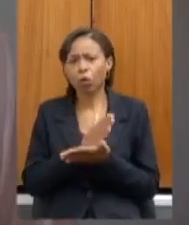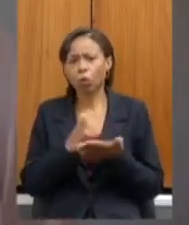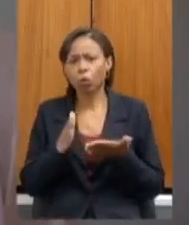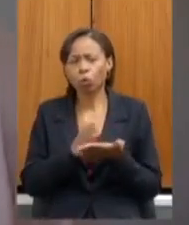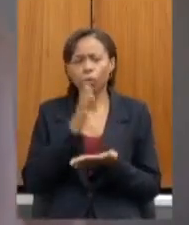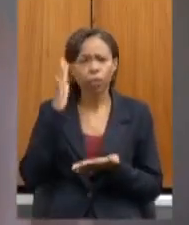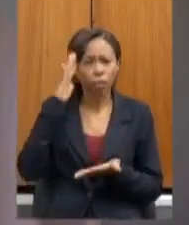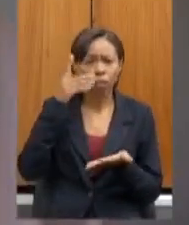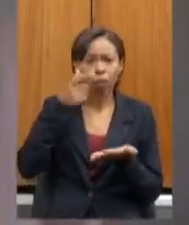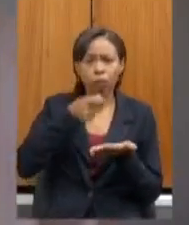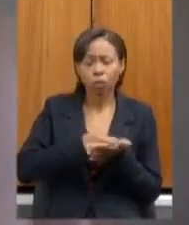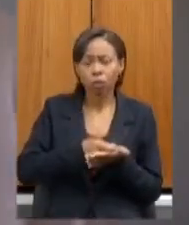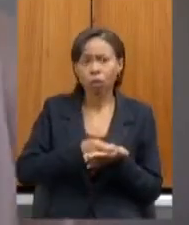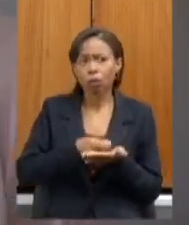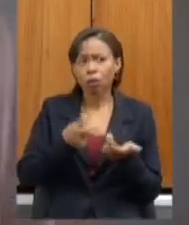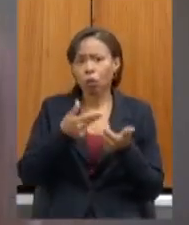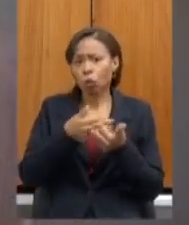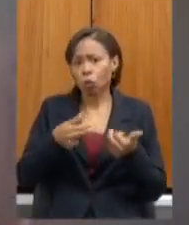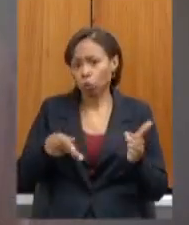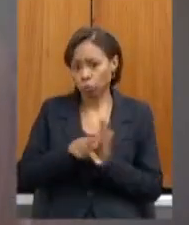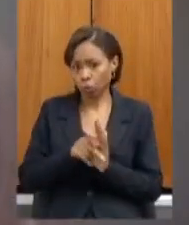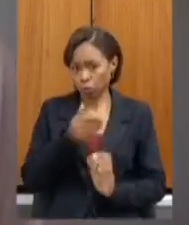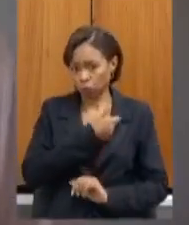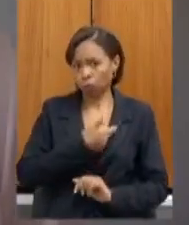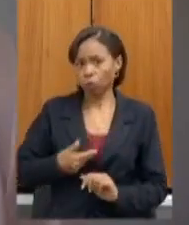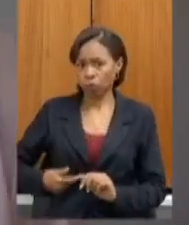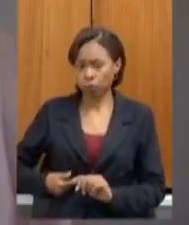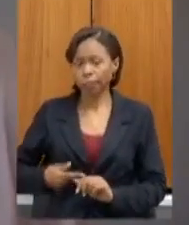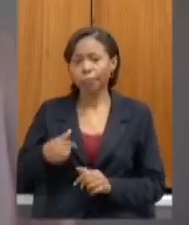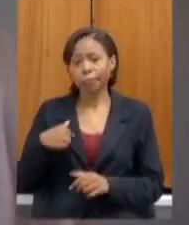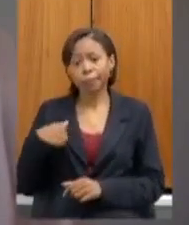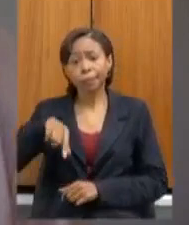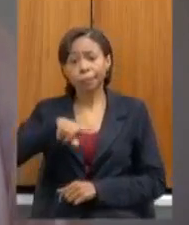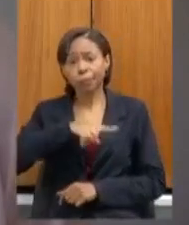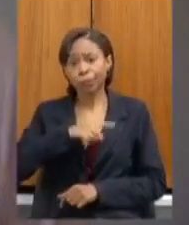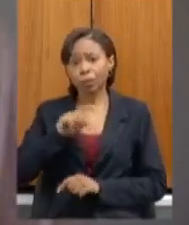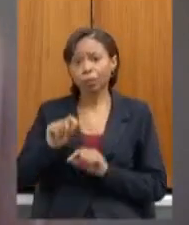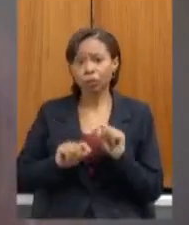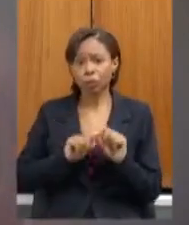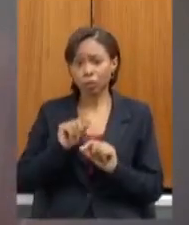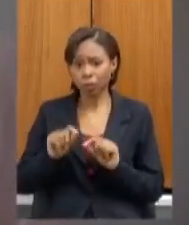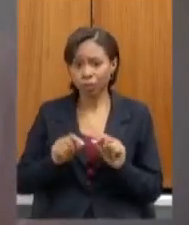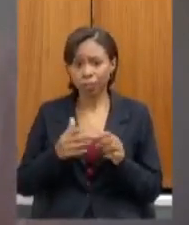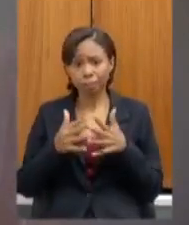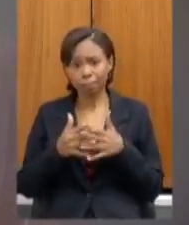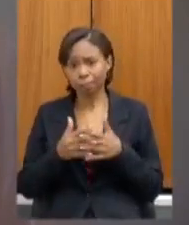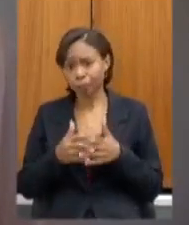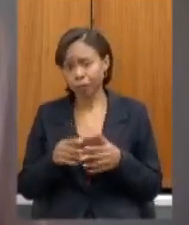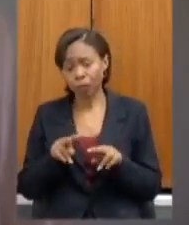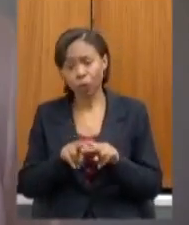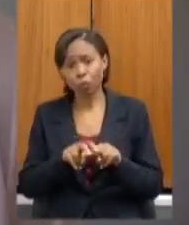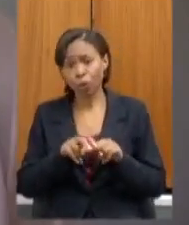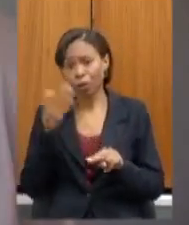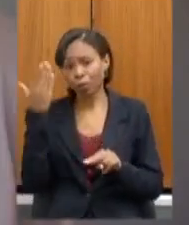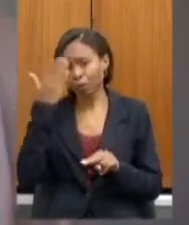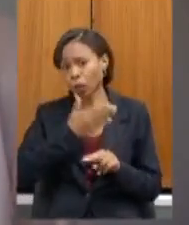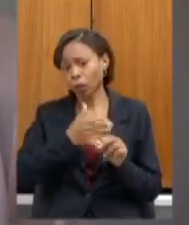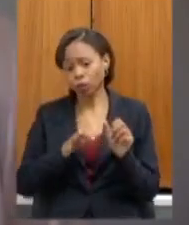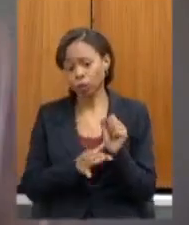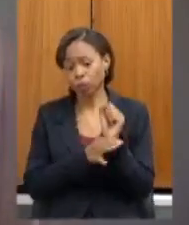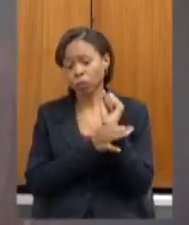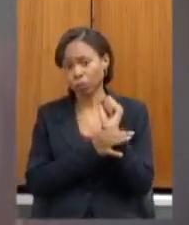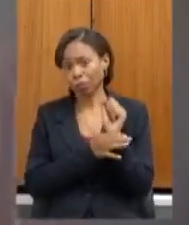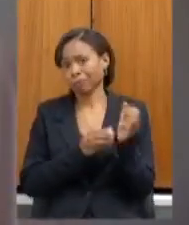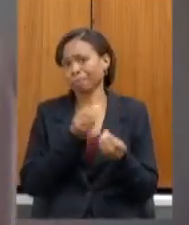apresentados pelo governo do estado o que nós questionamos deputada é a forma da comprovação da segurança né nós de forma